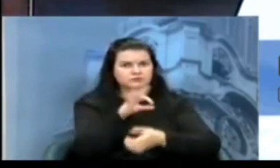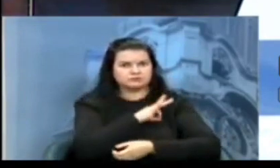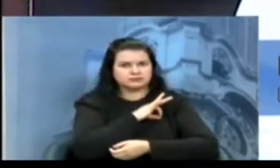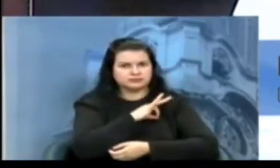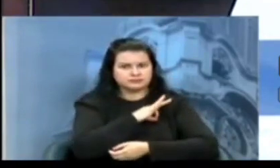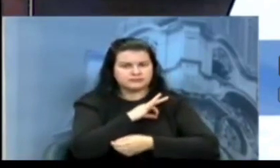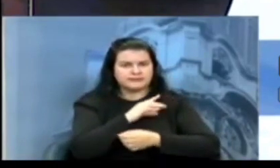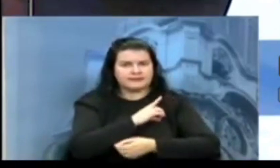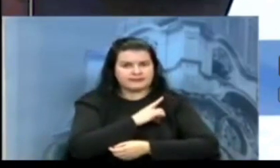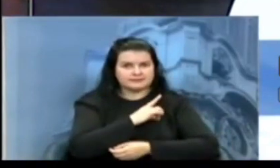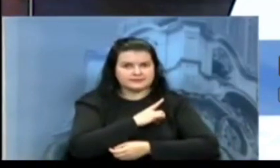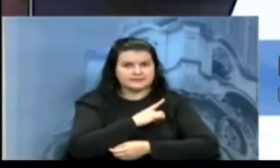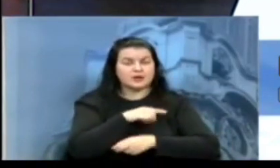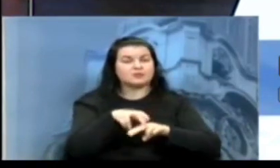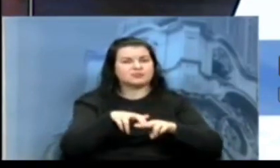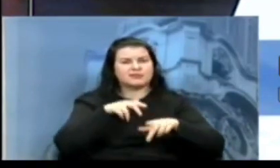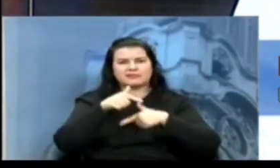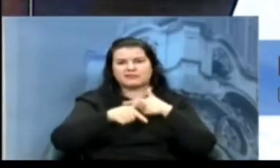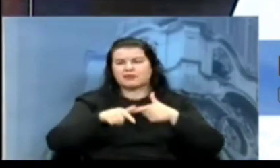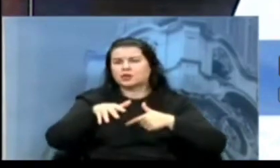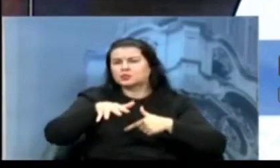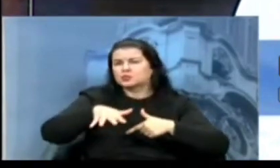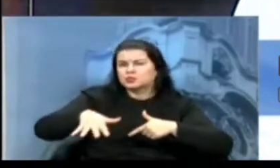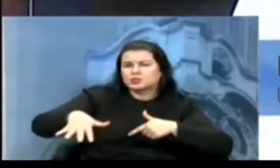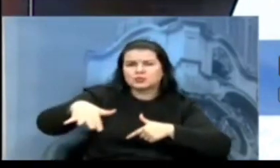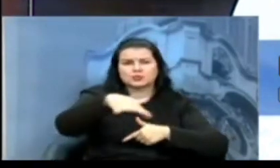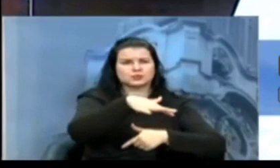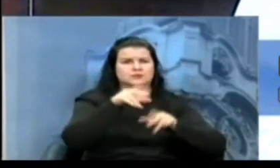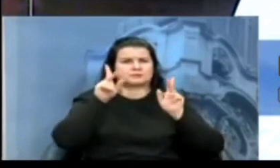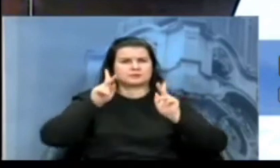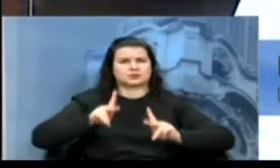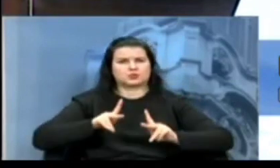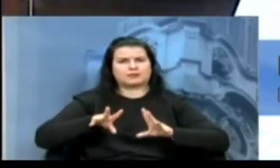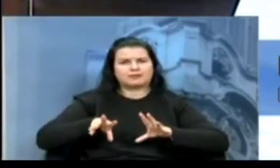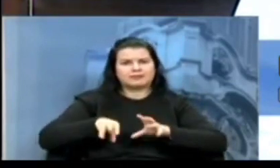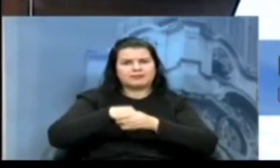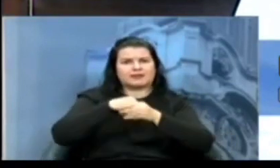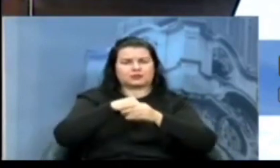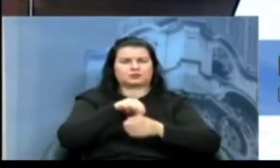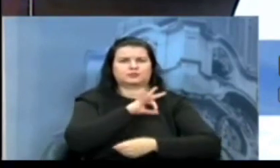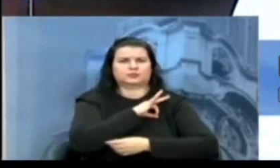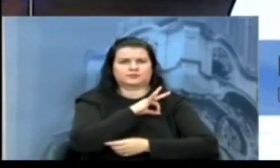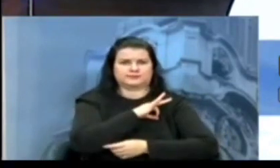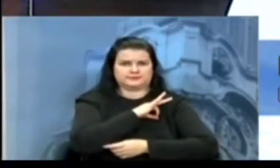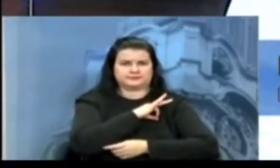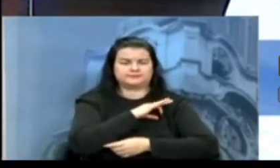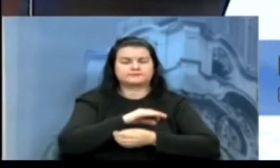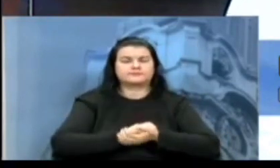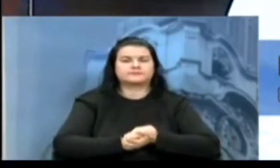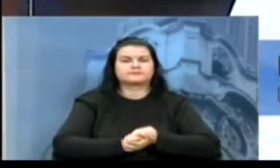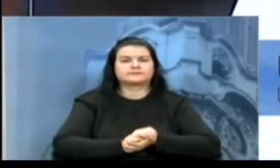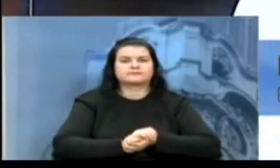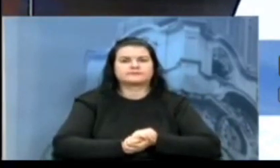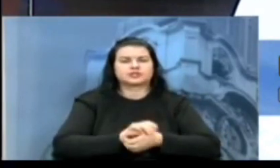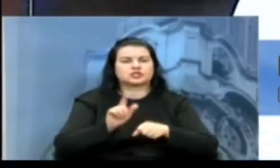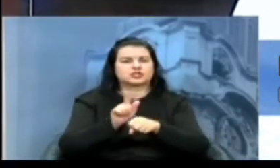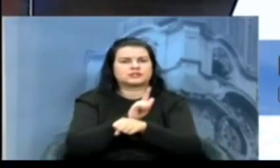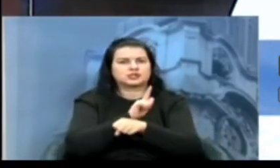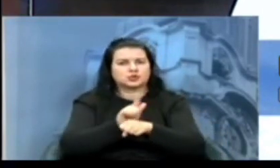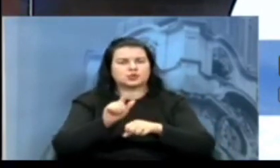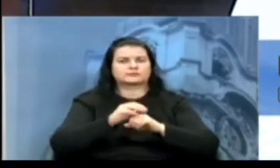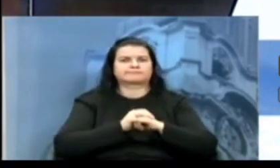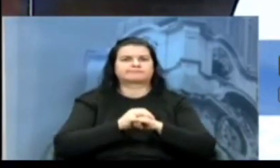trabalho exaustivo de todos os policiais que estão ou estiveram no Departamento, desde os gestores